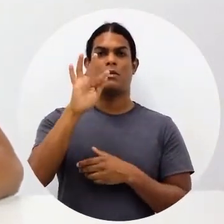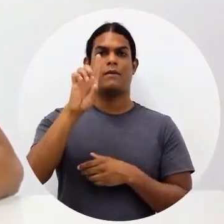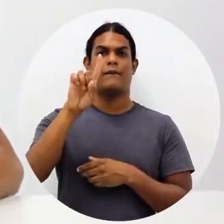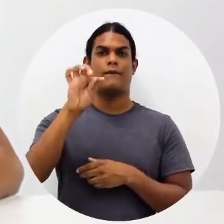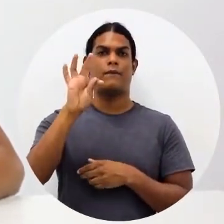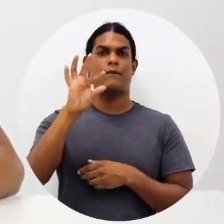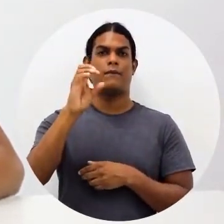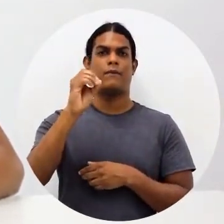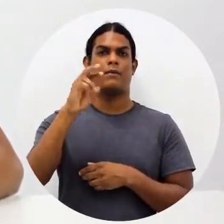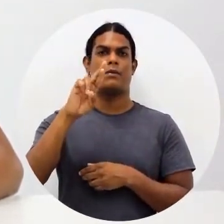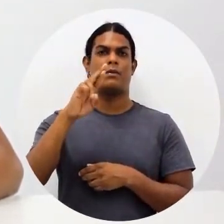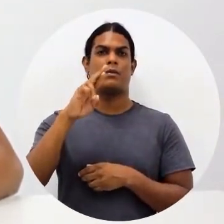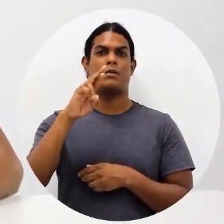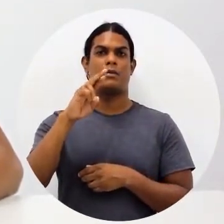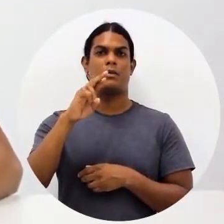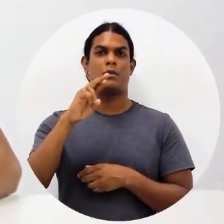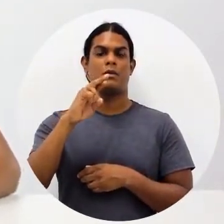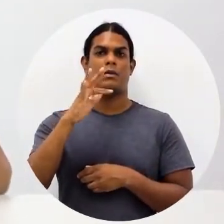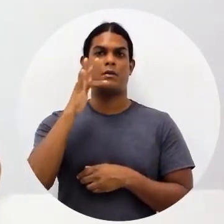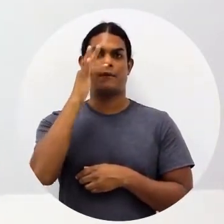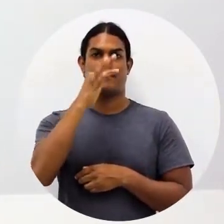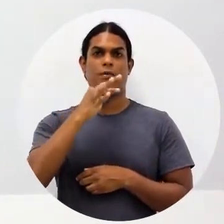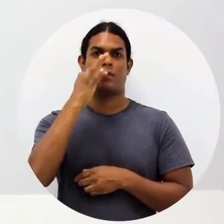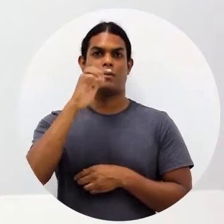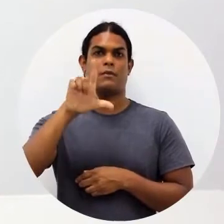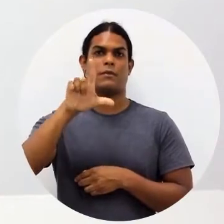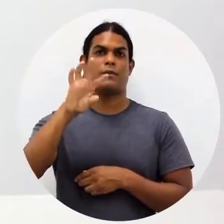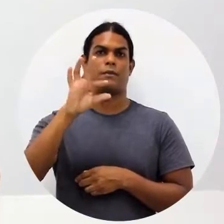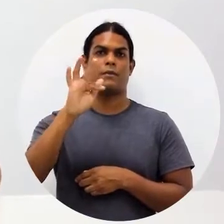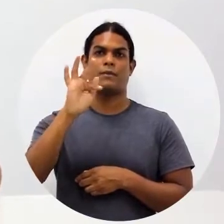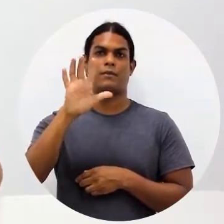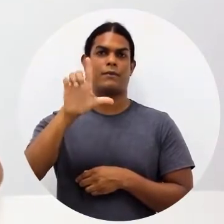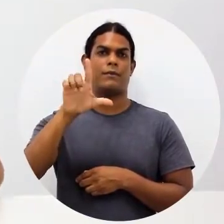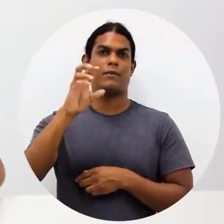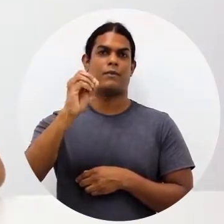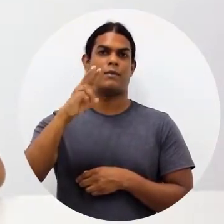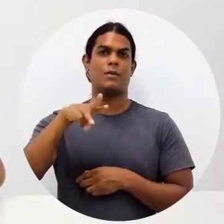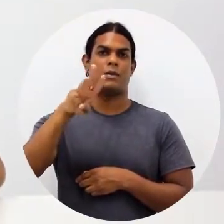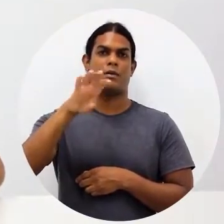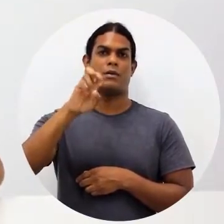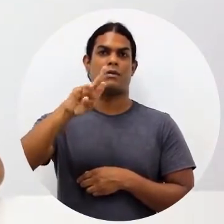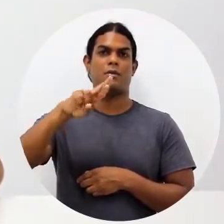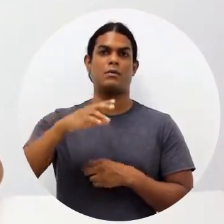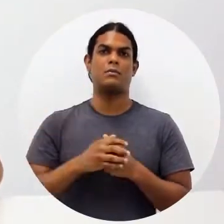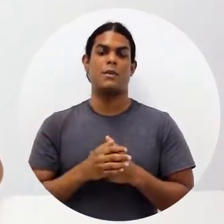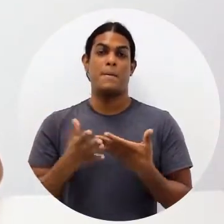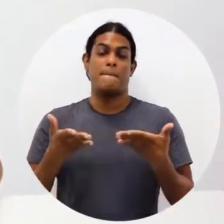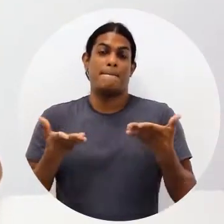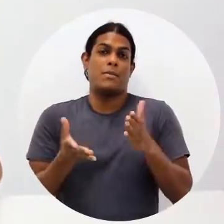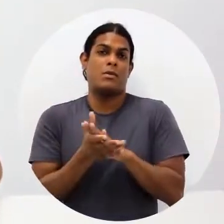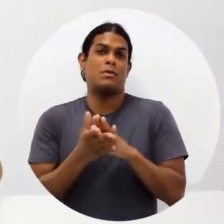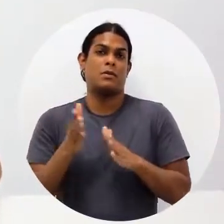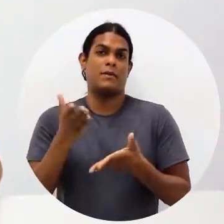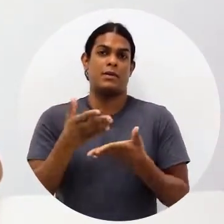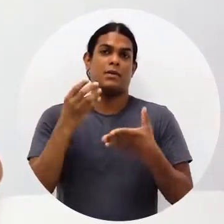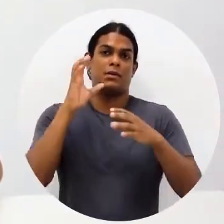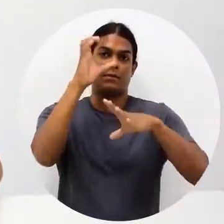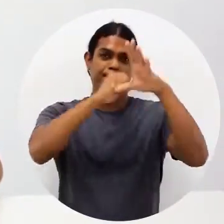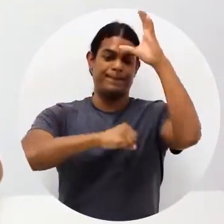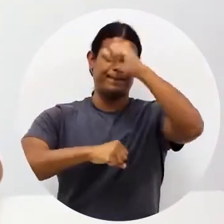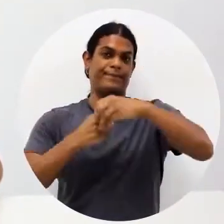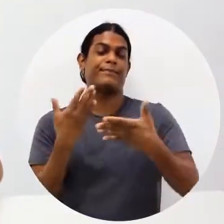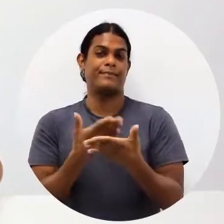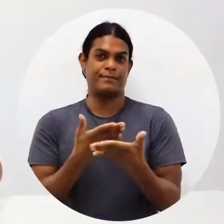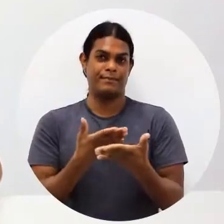Flor é flower. Ah, ok. Bom, gente, eu estava aqui estudando um pouquinho e fazendo uns